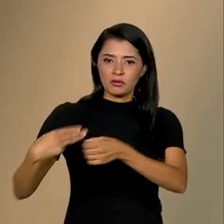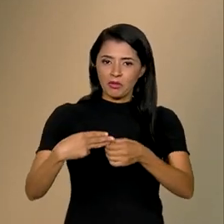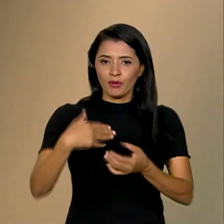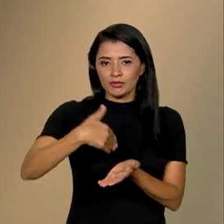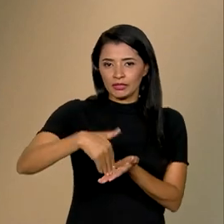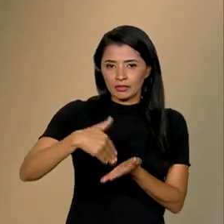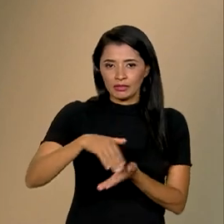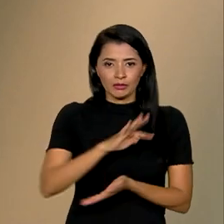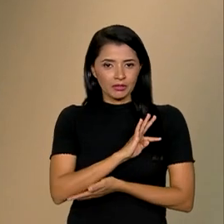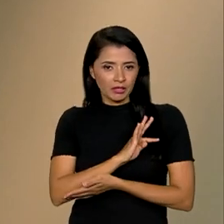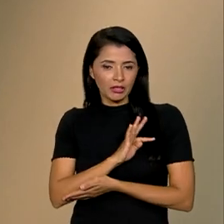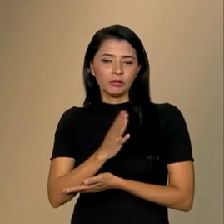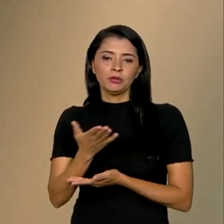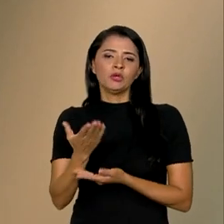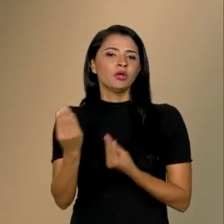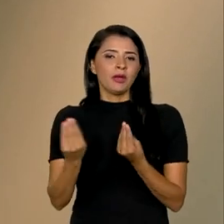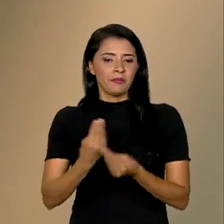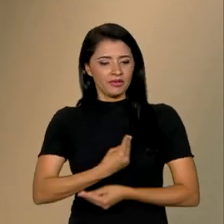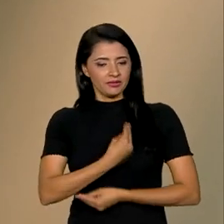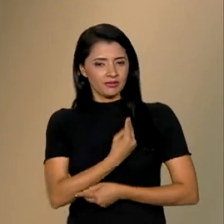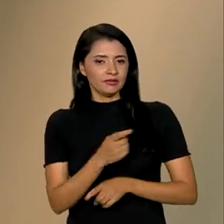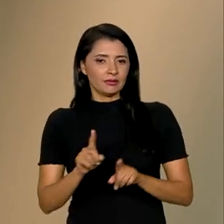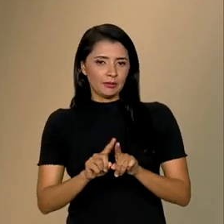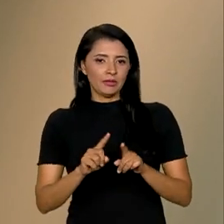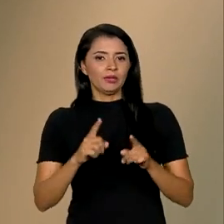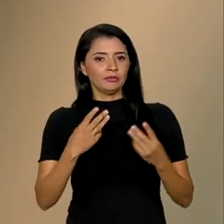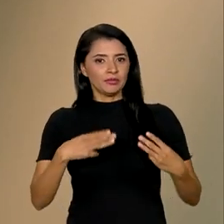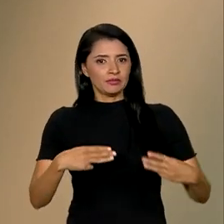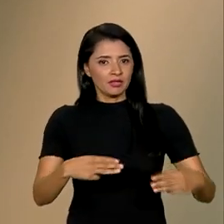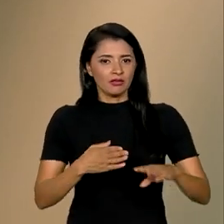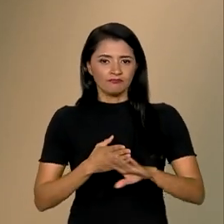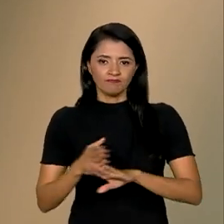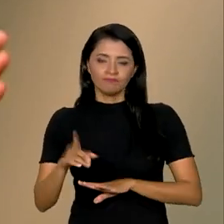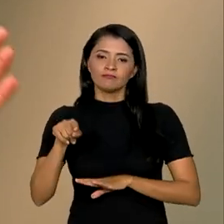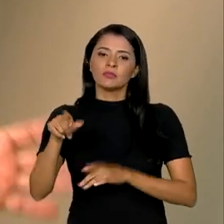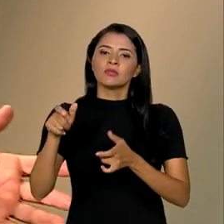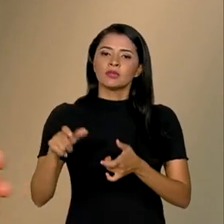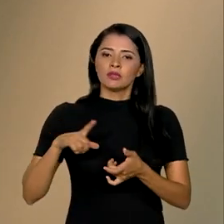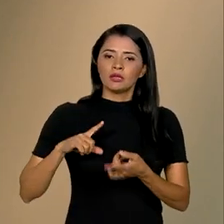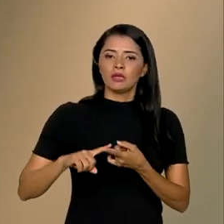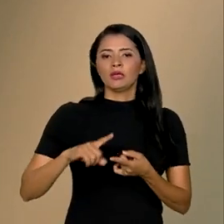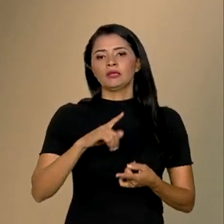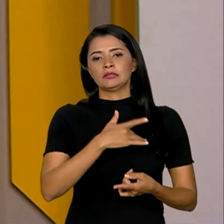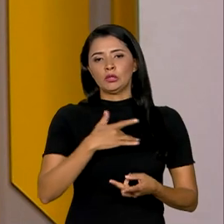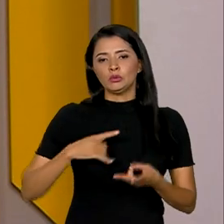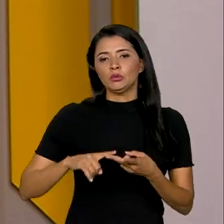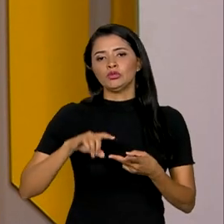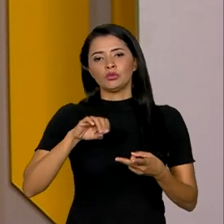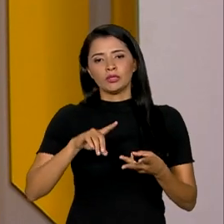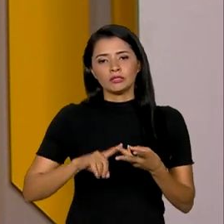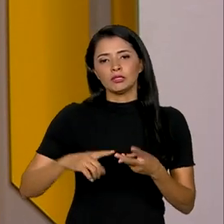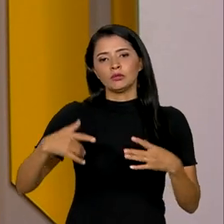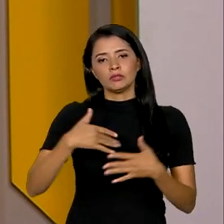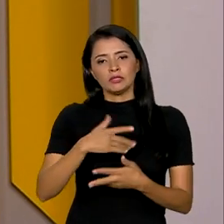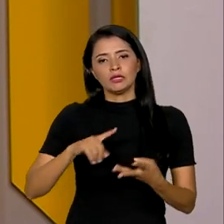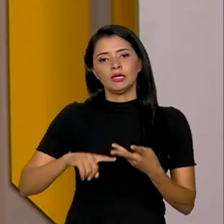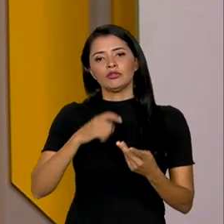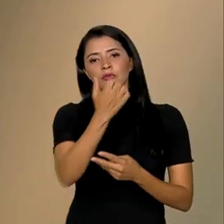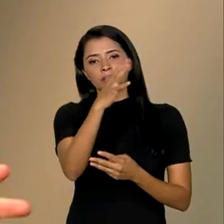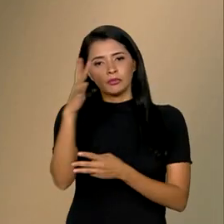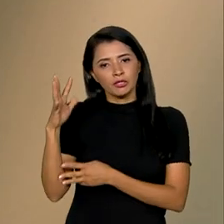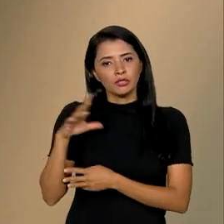secretários e técnicos, com a presença dos ministérios. Então, ali tem o Ministério da Saúde, Educação, Cidade, Meio Ambiente,